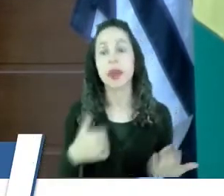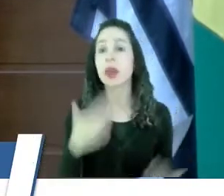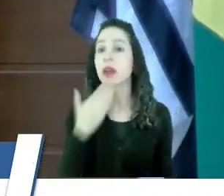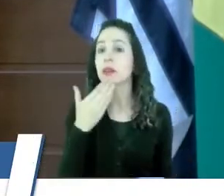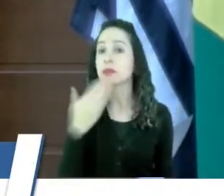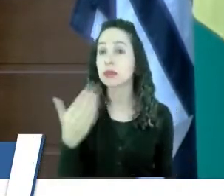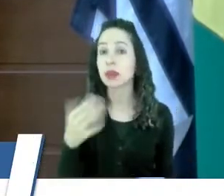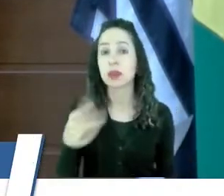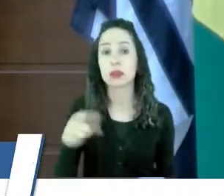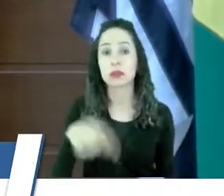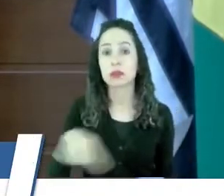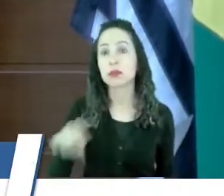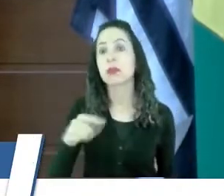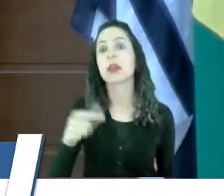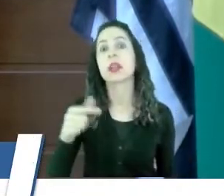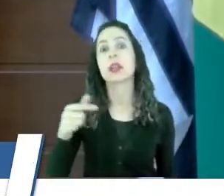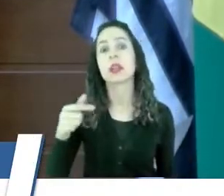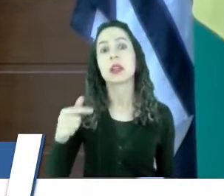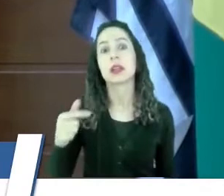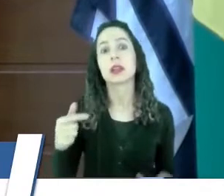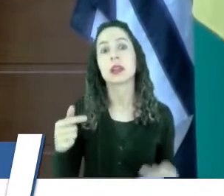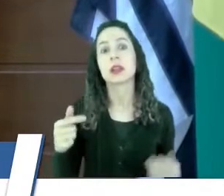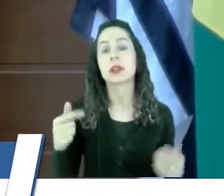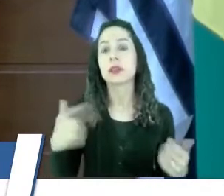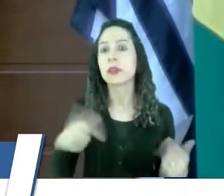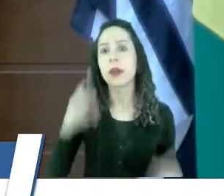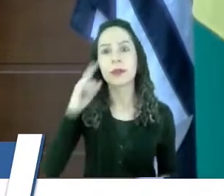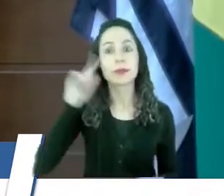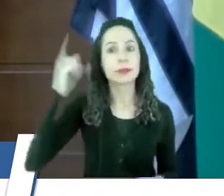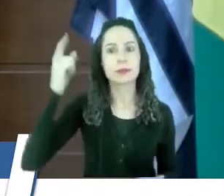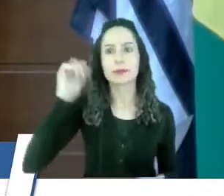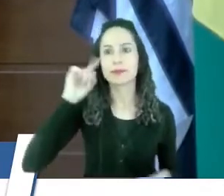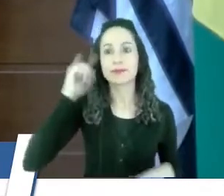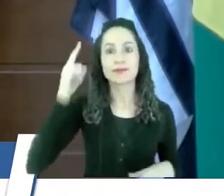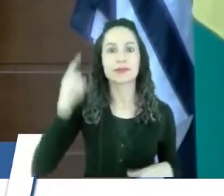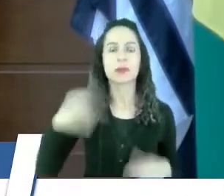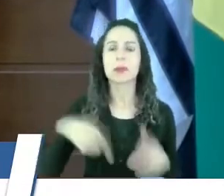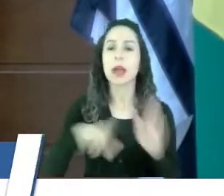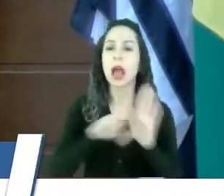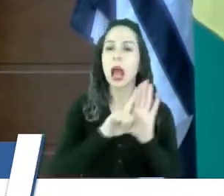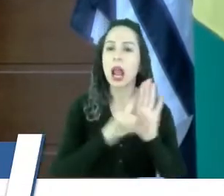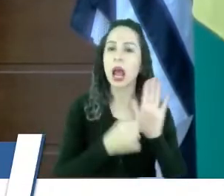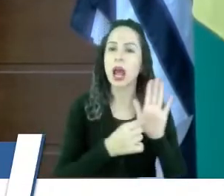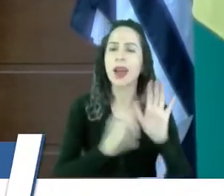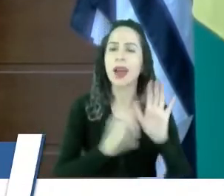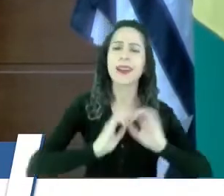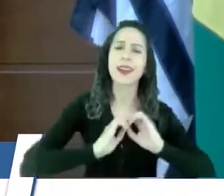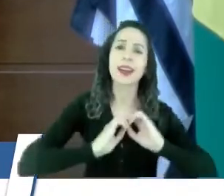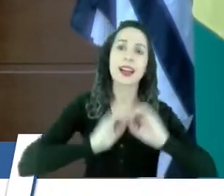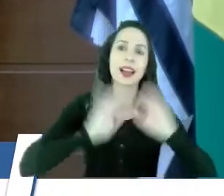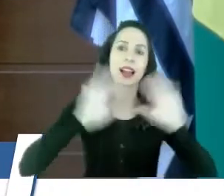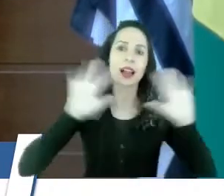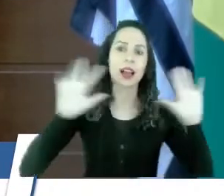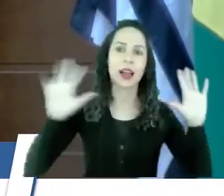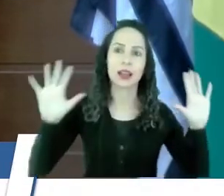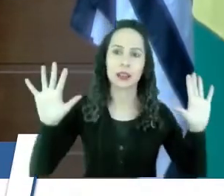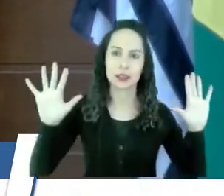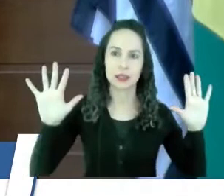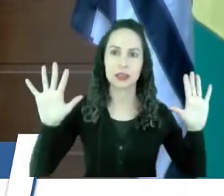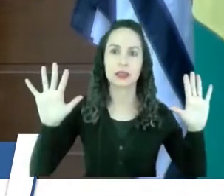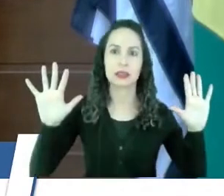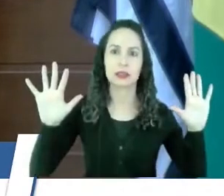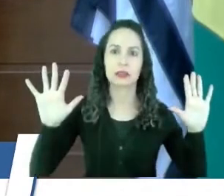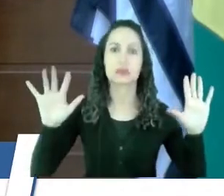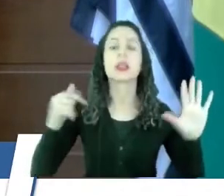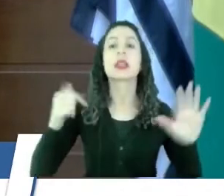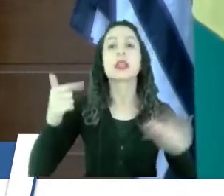para que a gente não fique com criatividade, porque a lei é muito clara, gente, e se fizer essa lei,